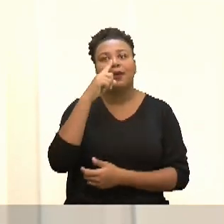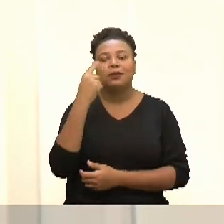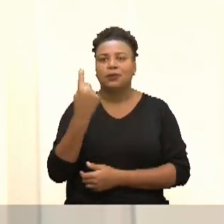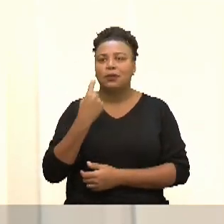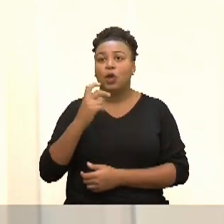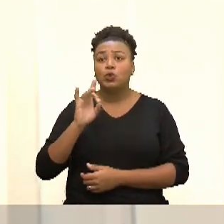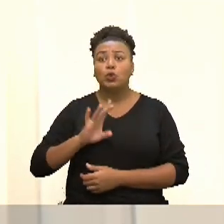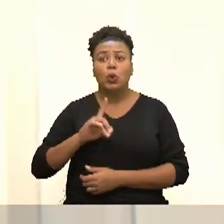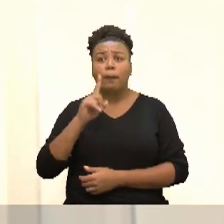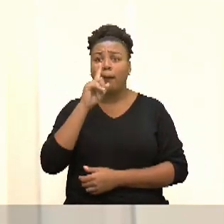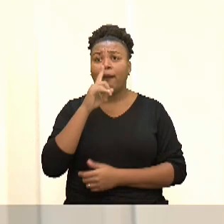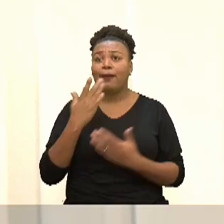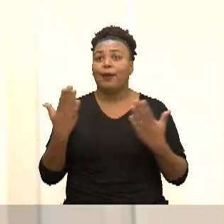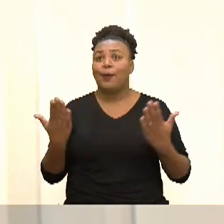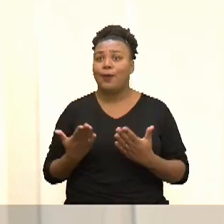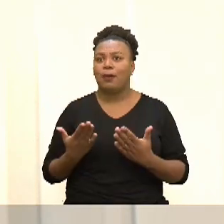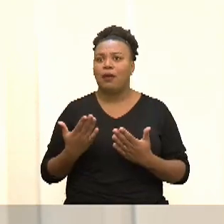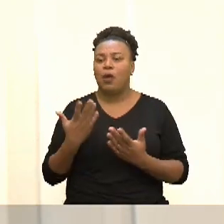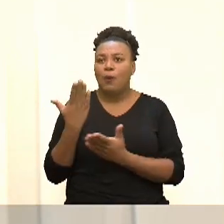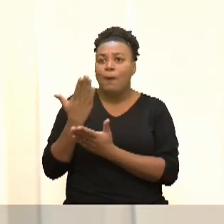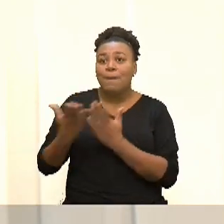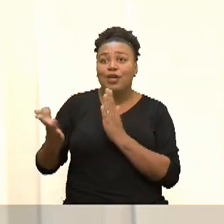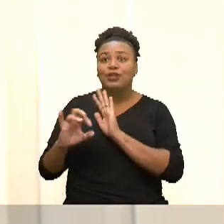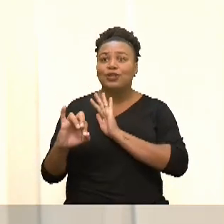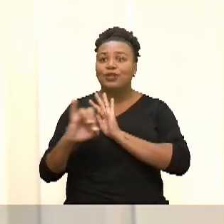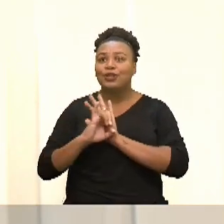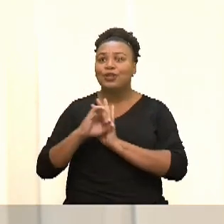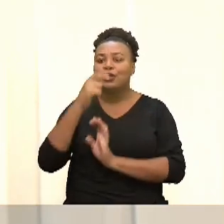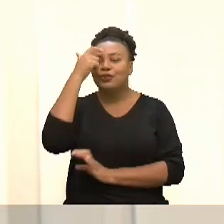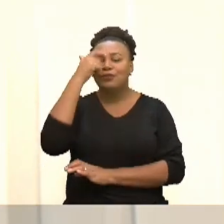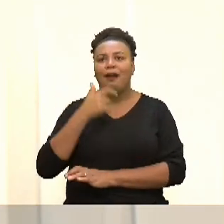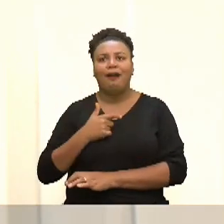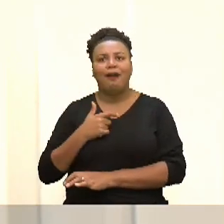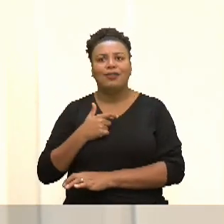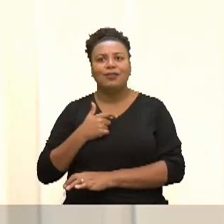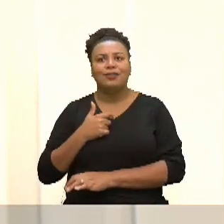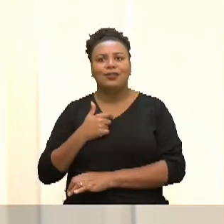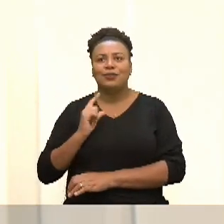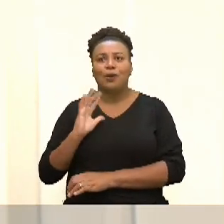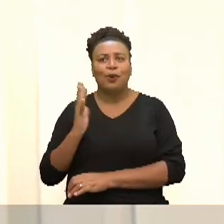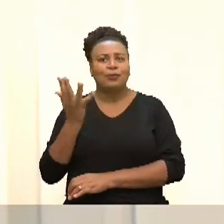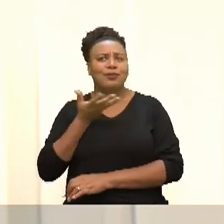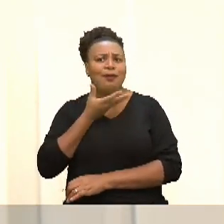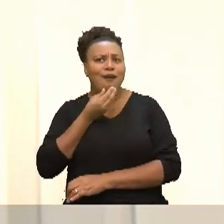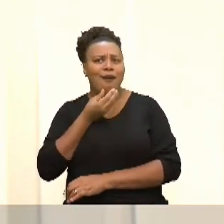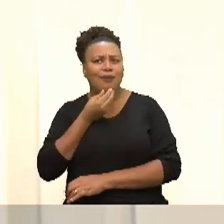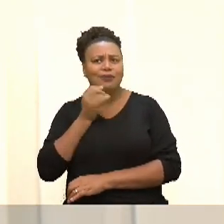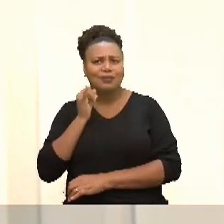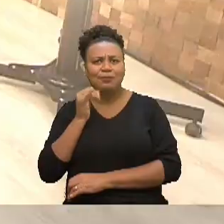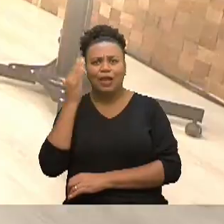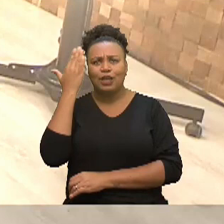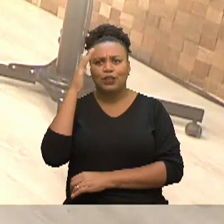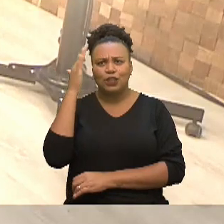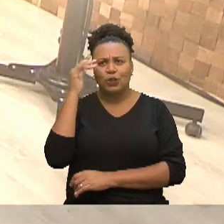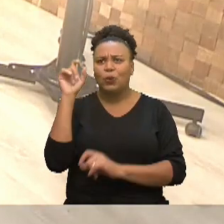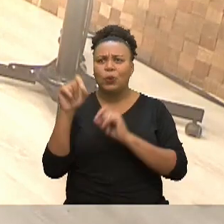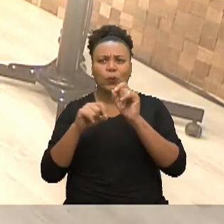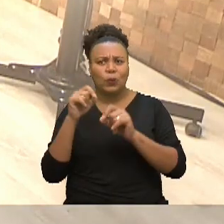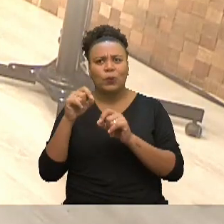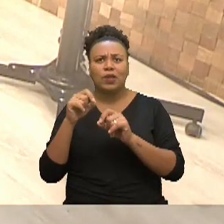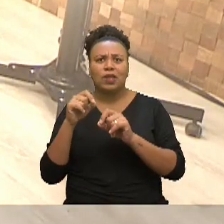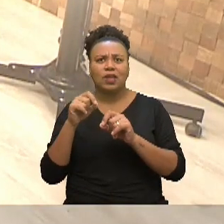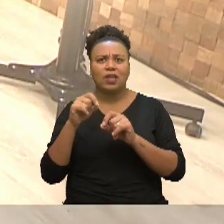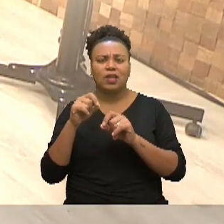Eu só sou mãe agora, eu perdi minha identidade e isso não acontece com o homem. Se a gente for, pra gente entender um pouco o que é o